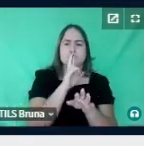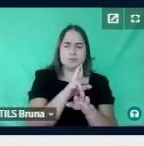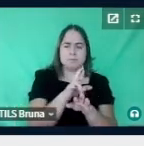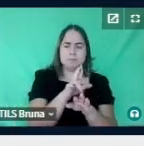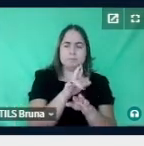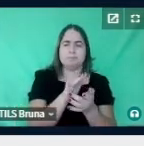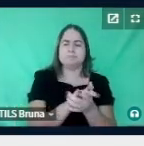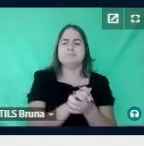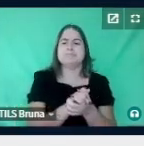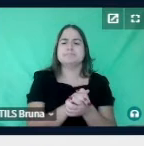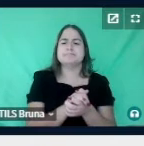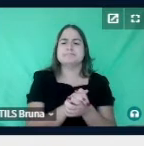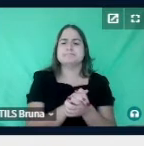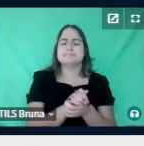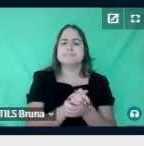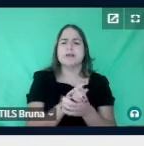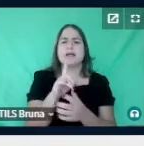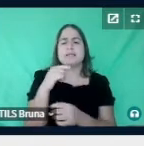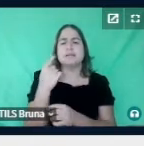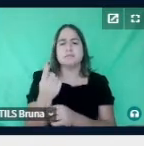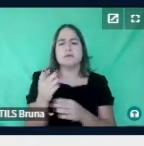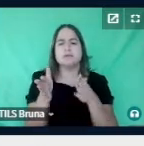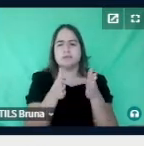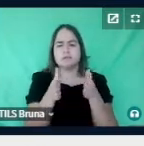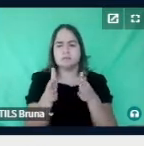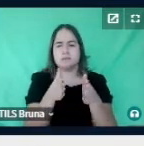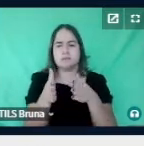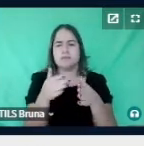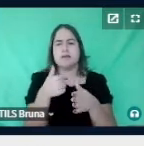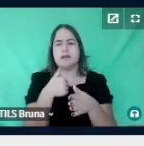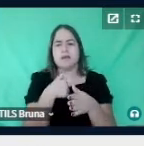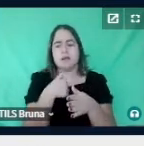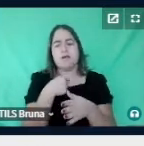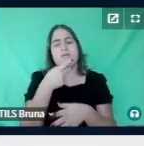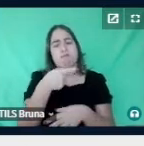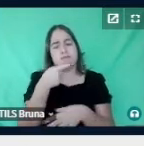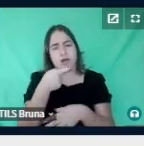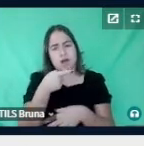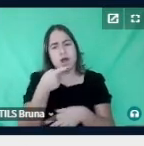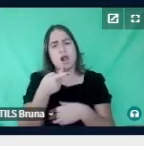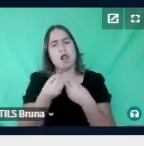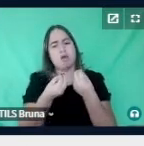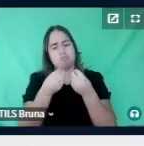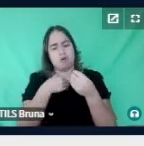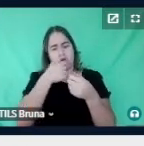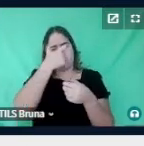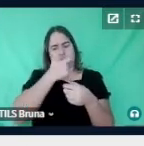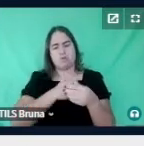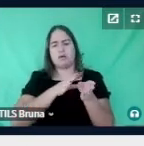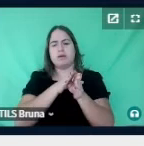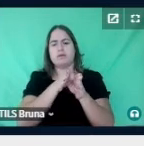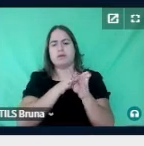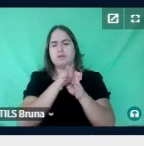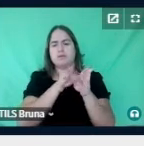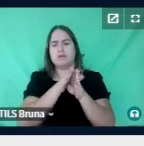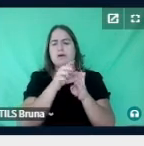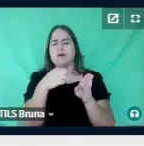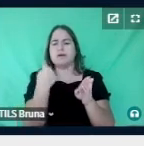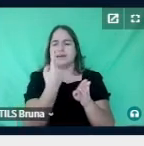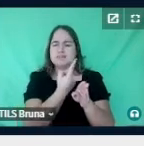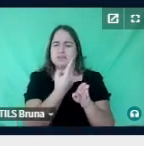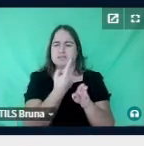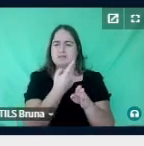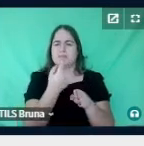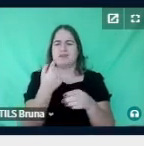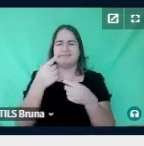né. E depois desse momento, eu faço uma fala, também como orientadora, e a gente, para que não